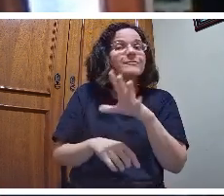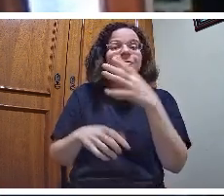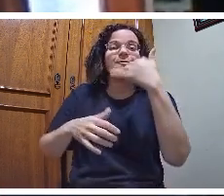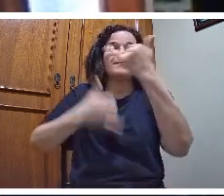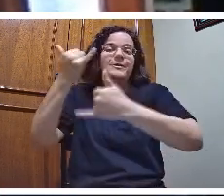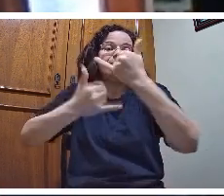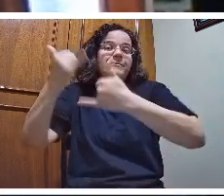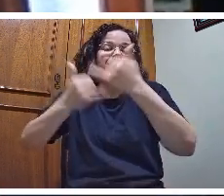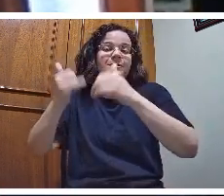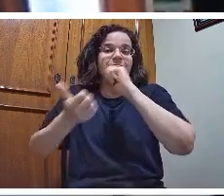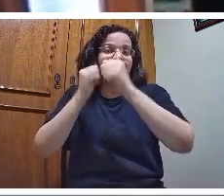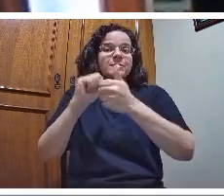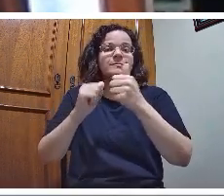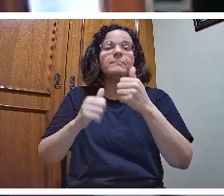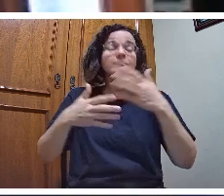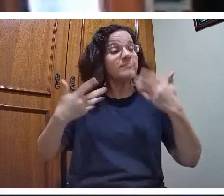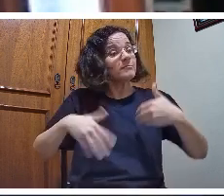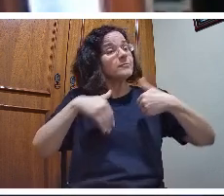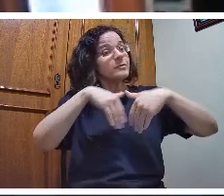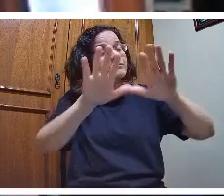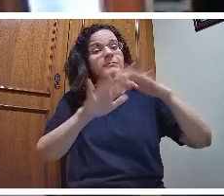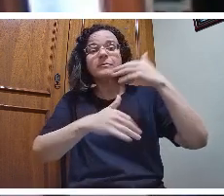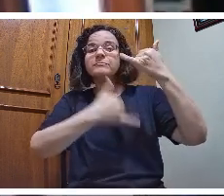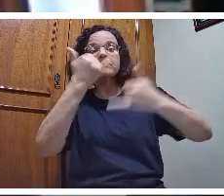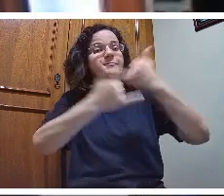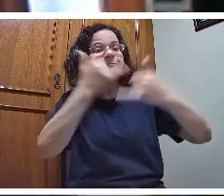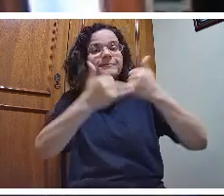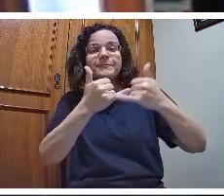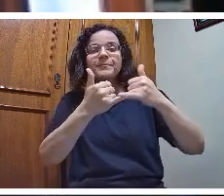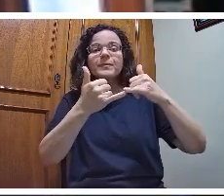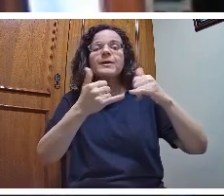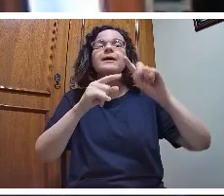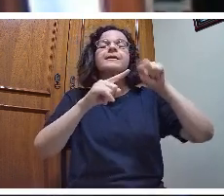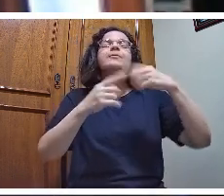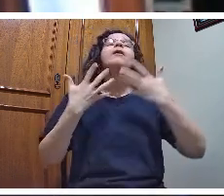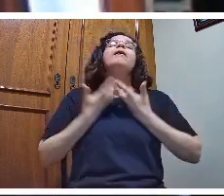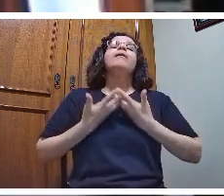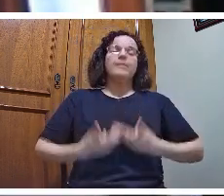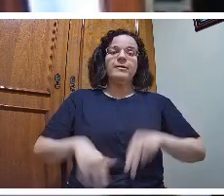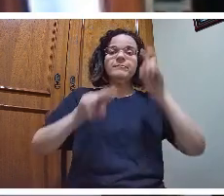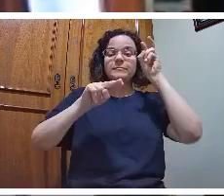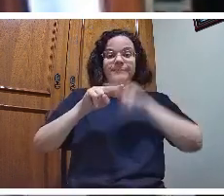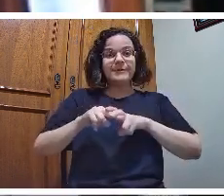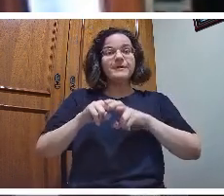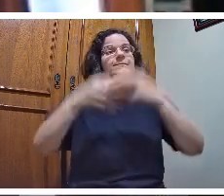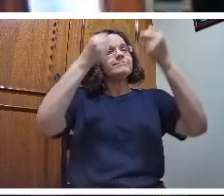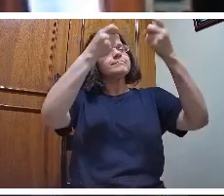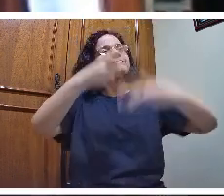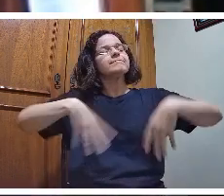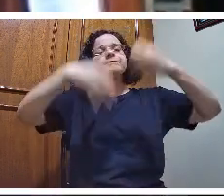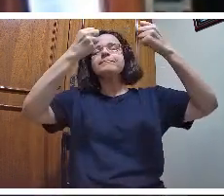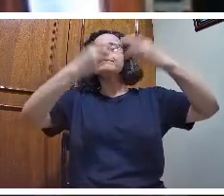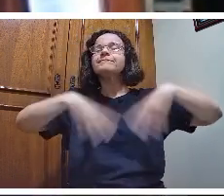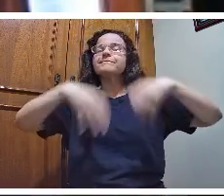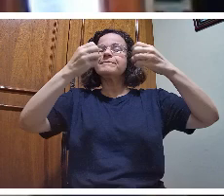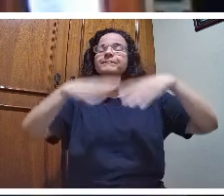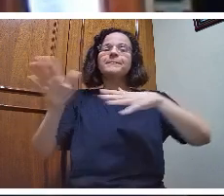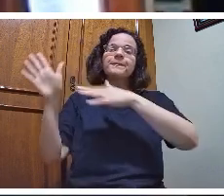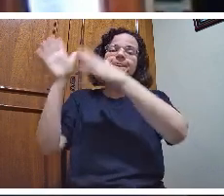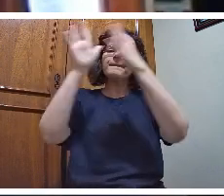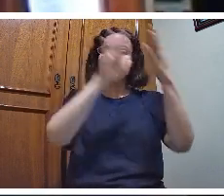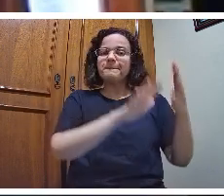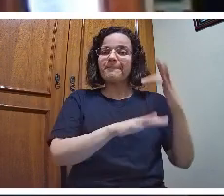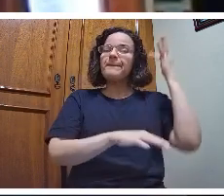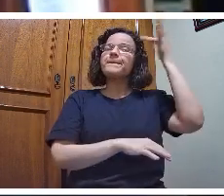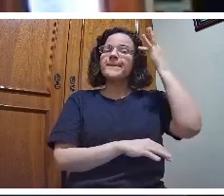Quando estão cansados, senta na quadra e começa a explicar a teoria, começa a explicar o processo. Então, a dinâmica da sala de aula